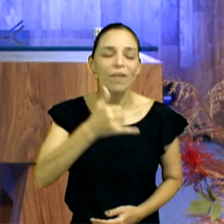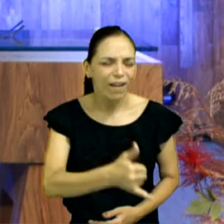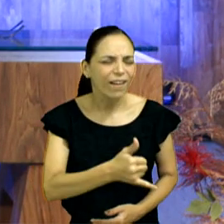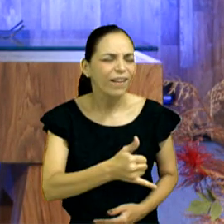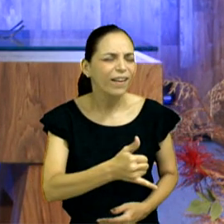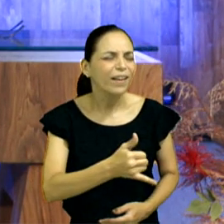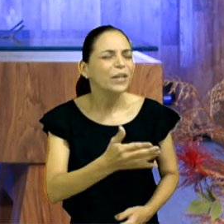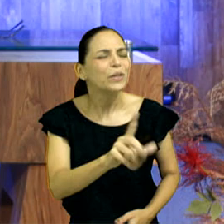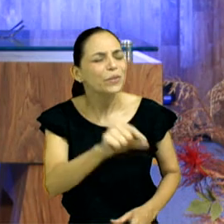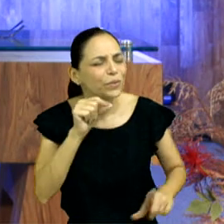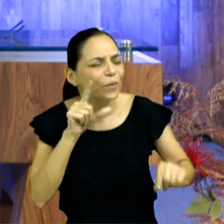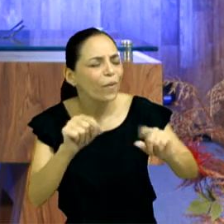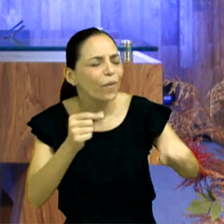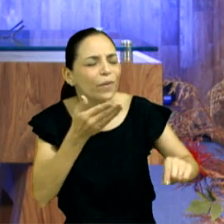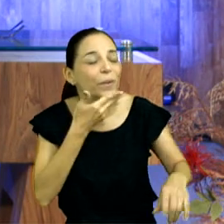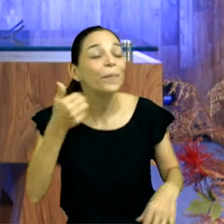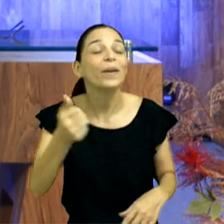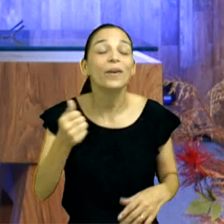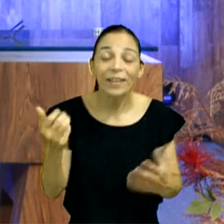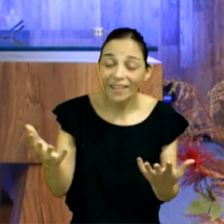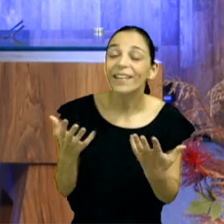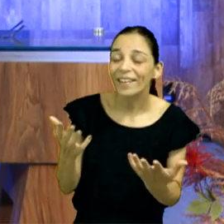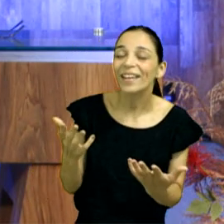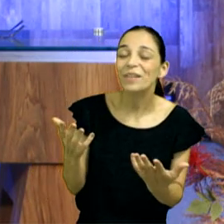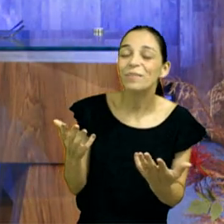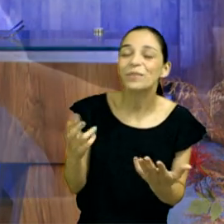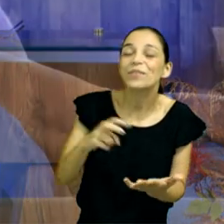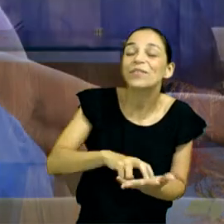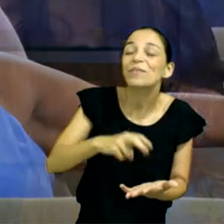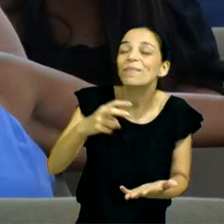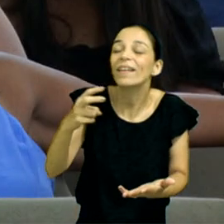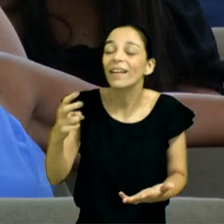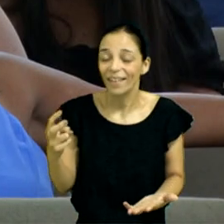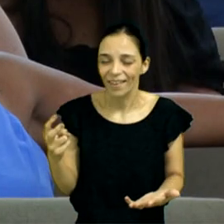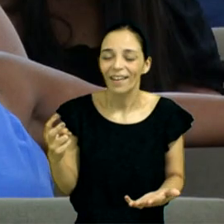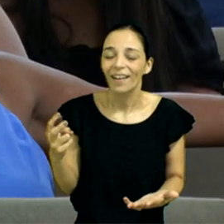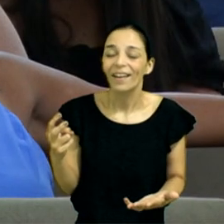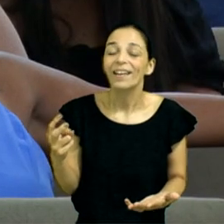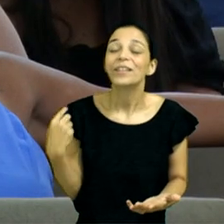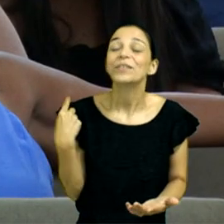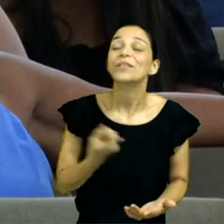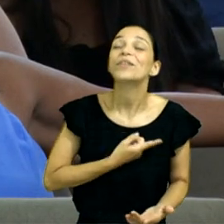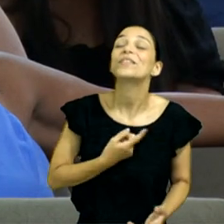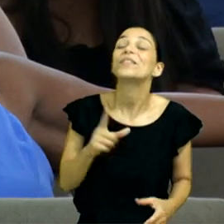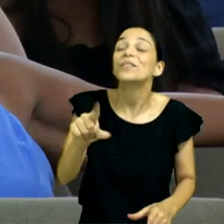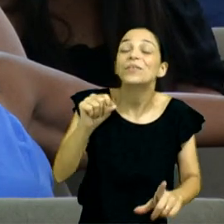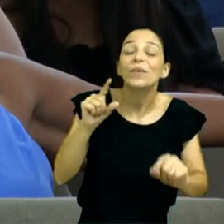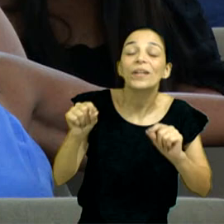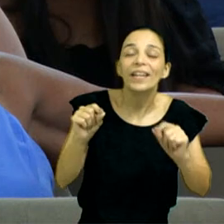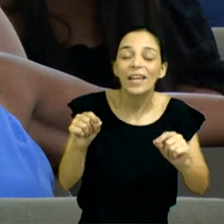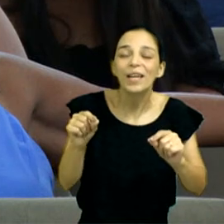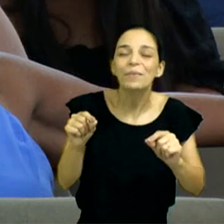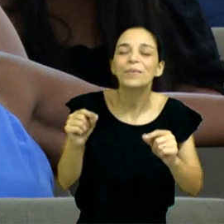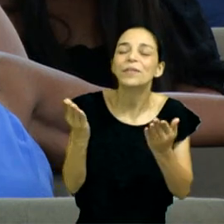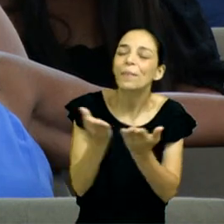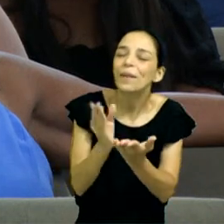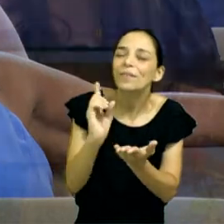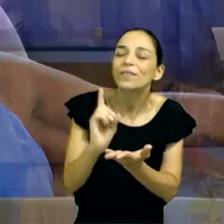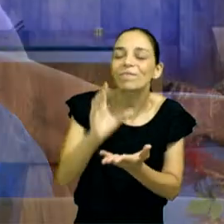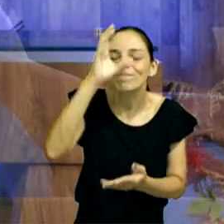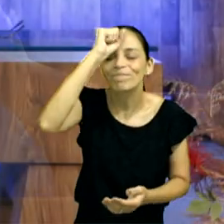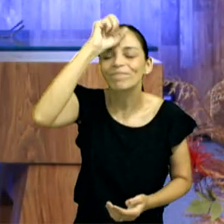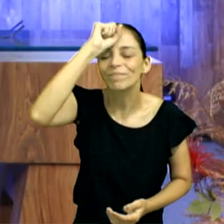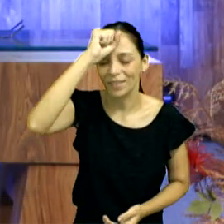escolhe o melhor. É isso que nós queremos nesta manhã. Escolhemos vir à tua casa. Escolhemos ouvir a tua palavra.